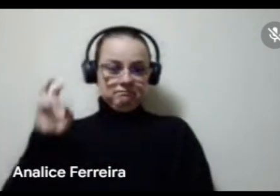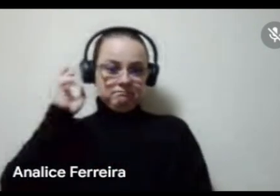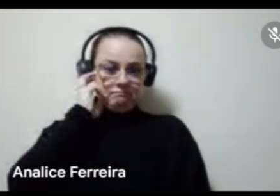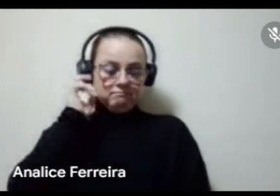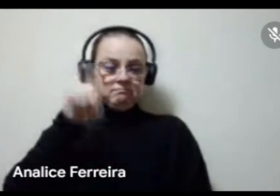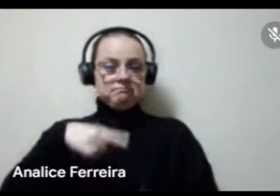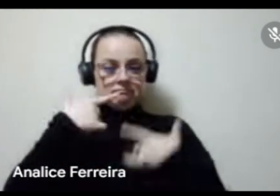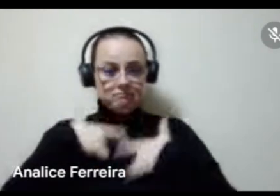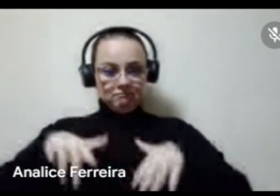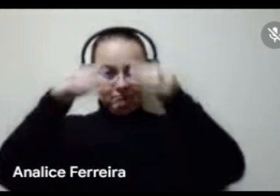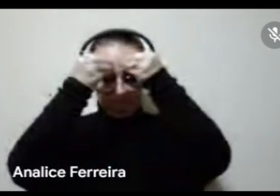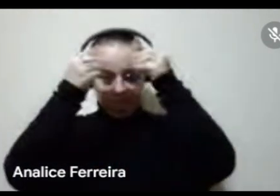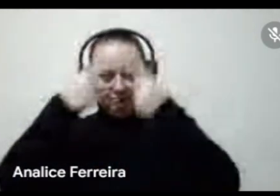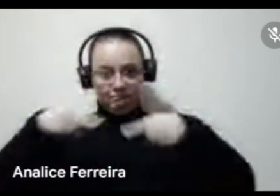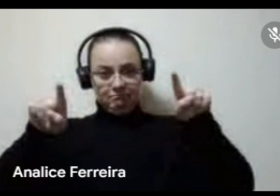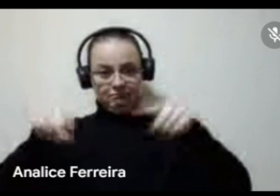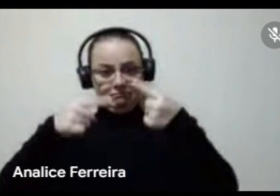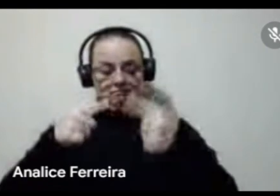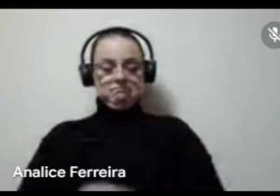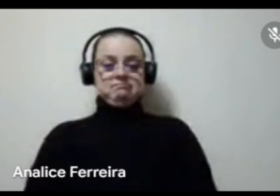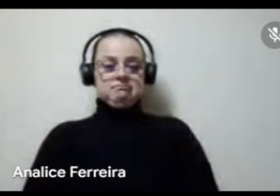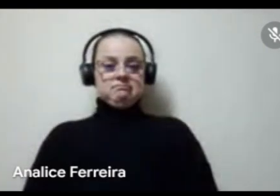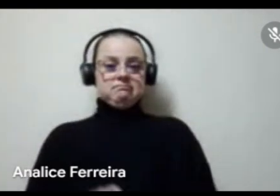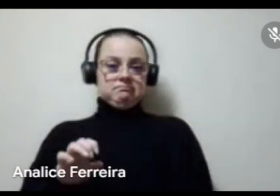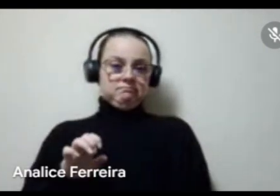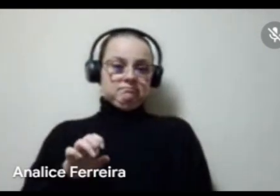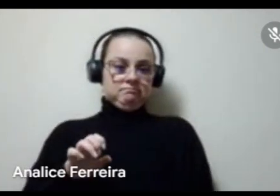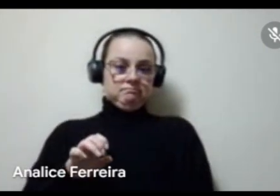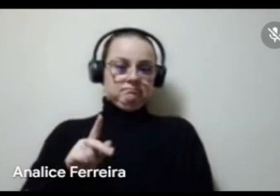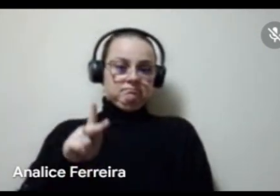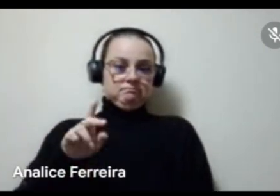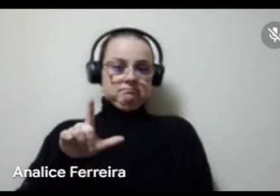linguagem da música. Léica, não sei se você quer complementar.